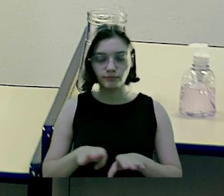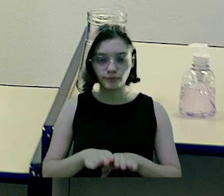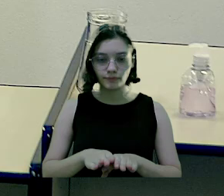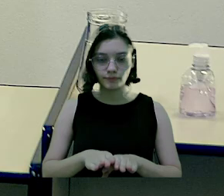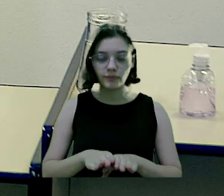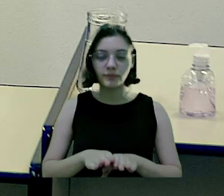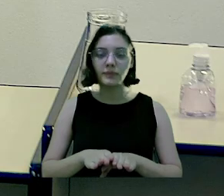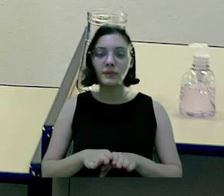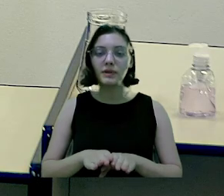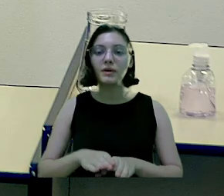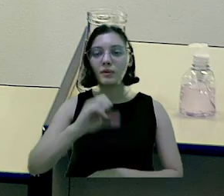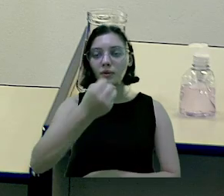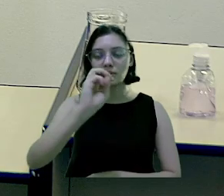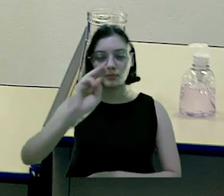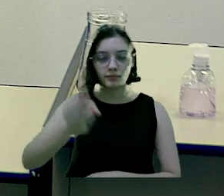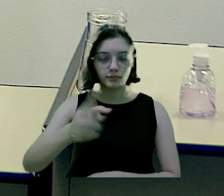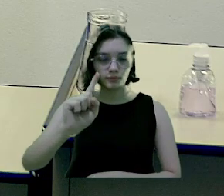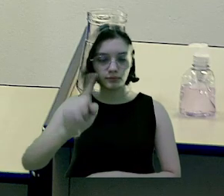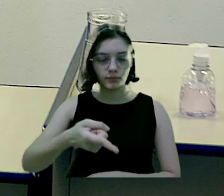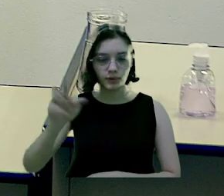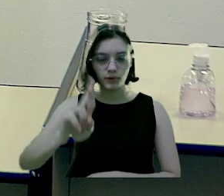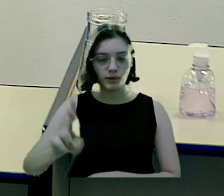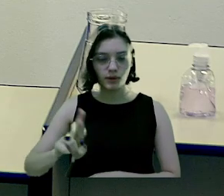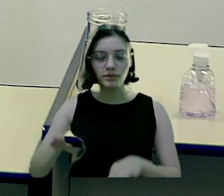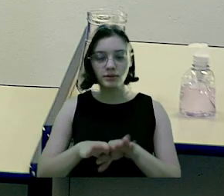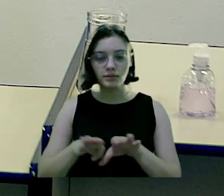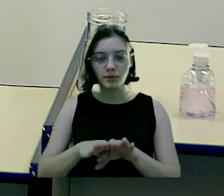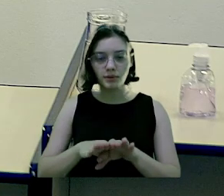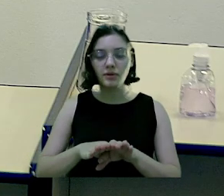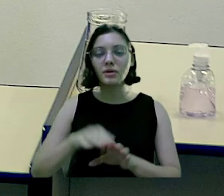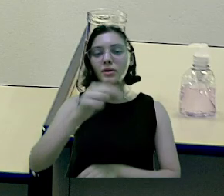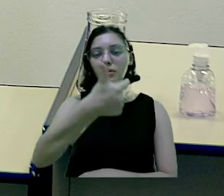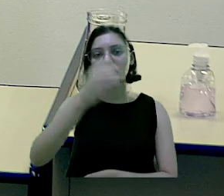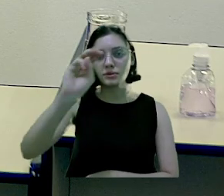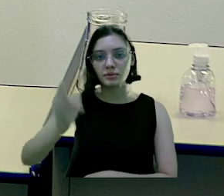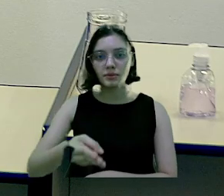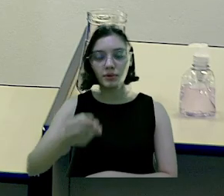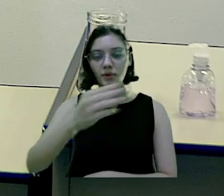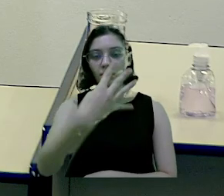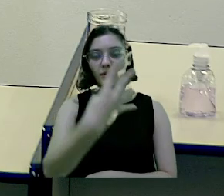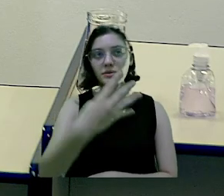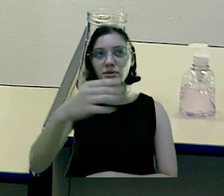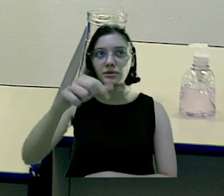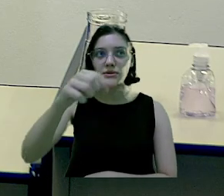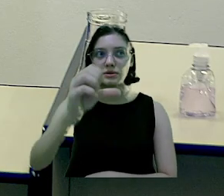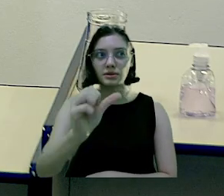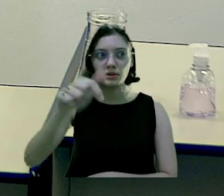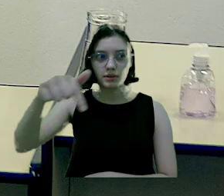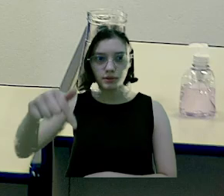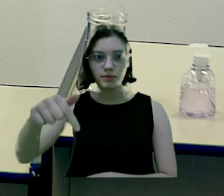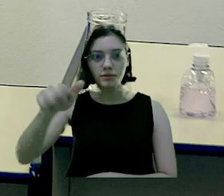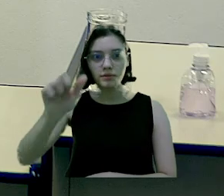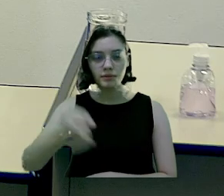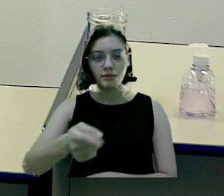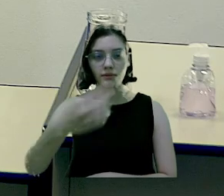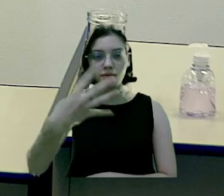alienação de bens, R$ 112.000,00, transferências de capital, R$.467